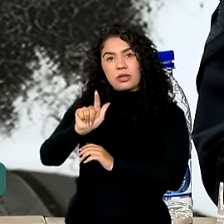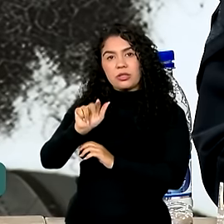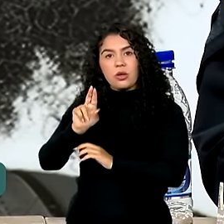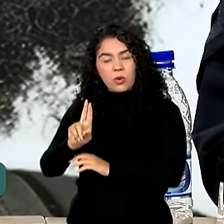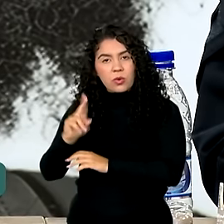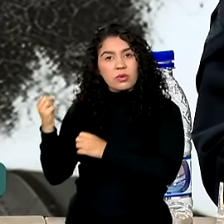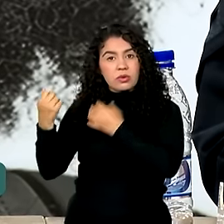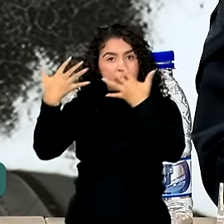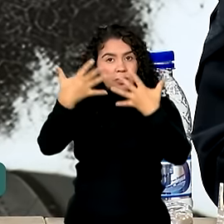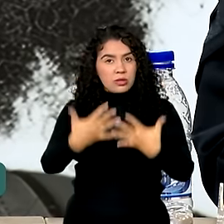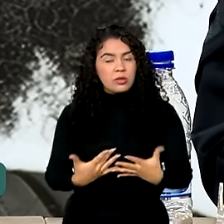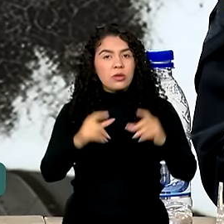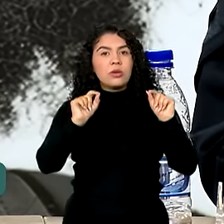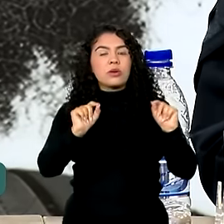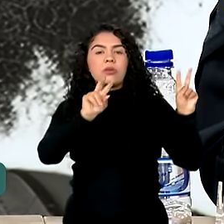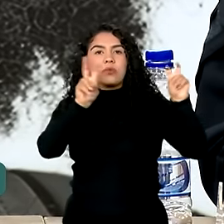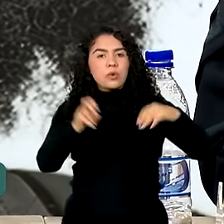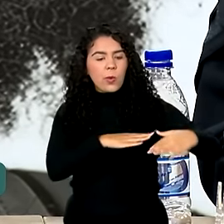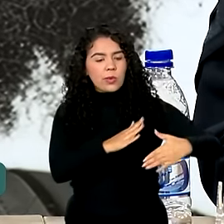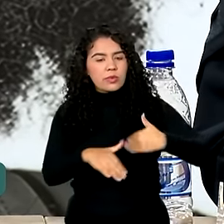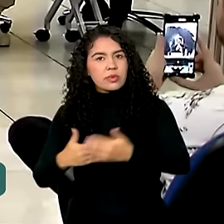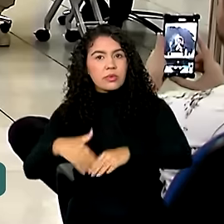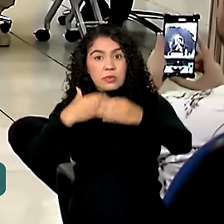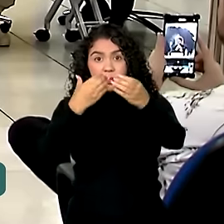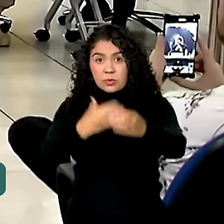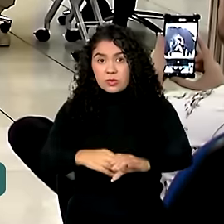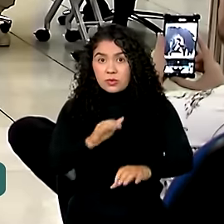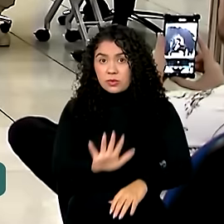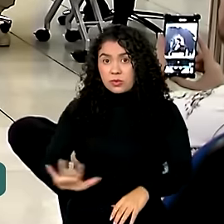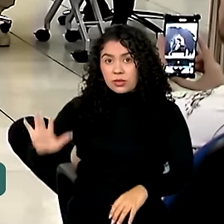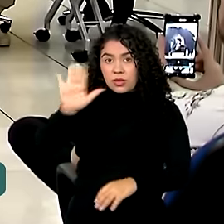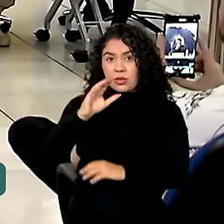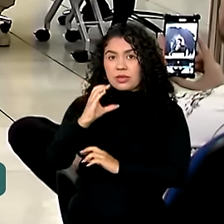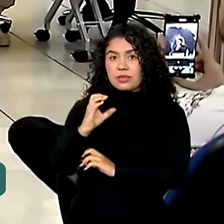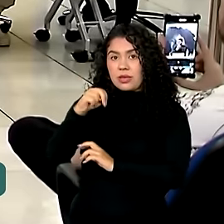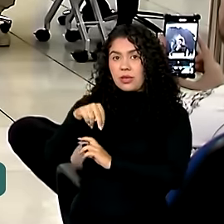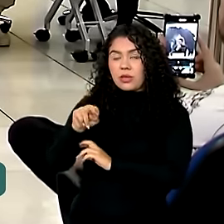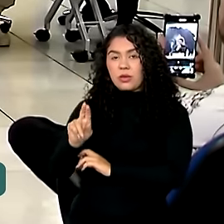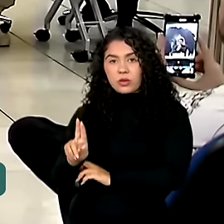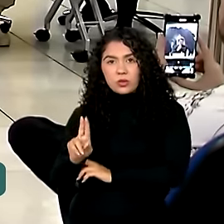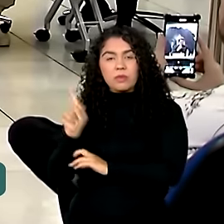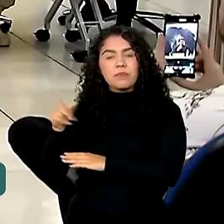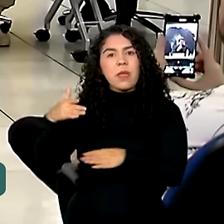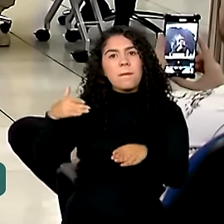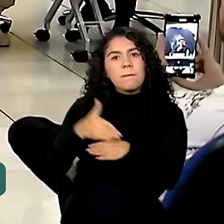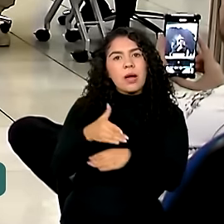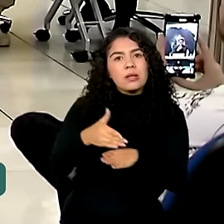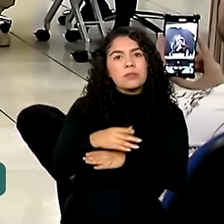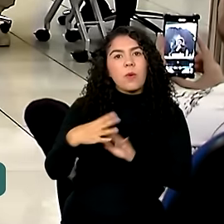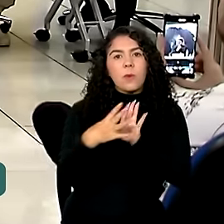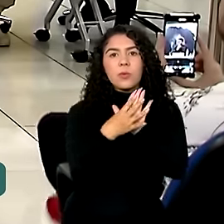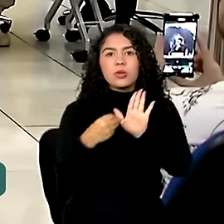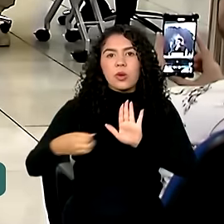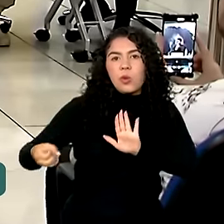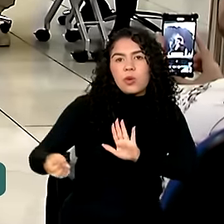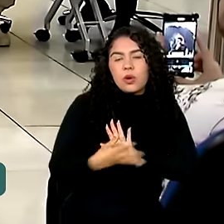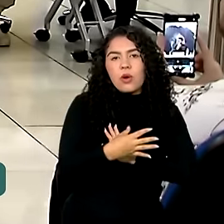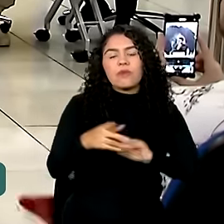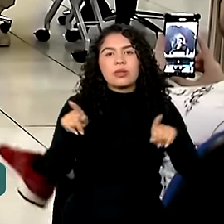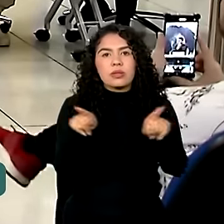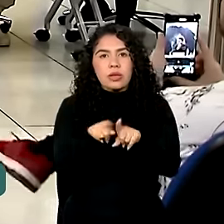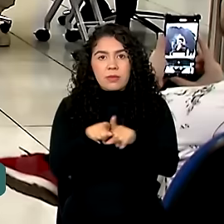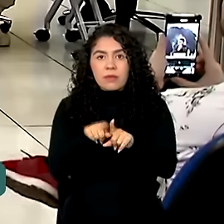realização do concurso público nacional unificado. A AGU participou do novo modelo e vai preencher